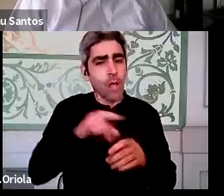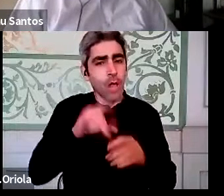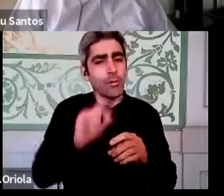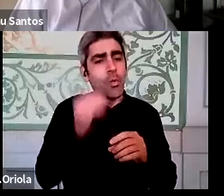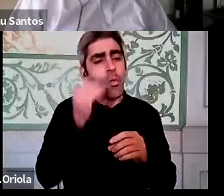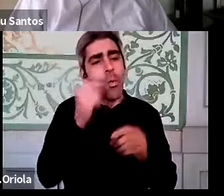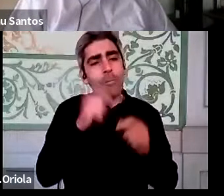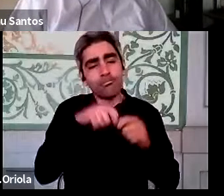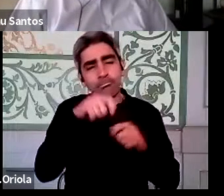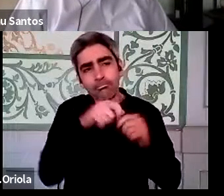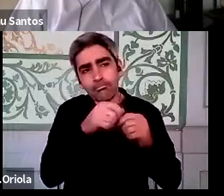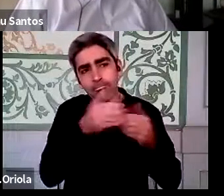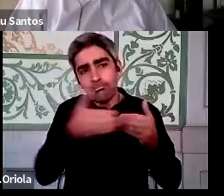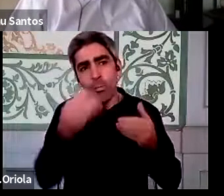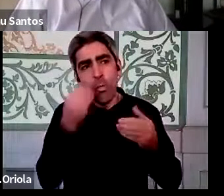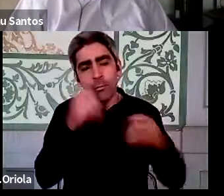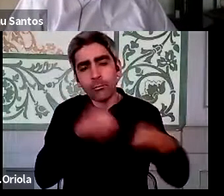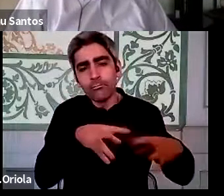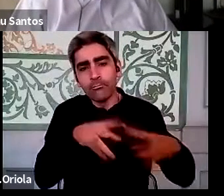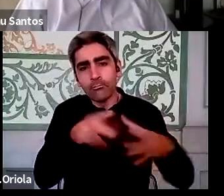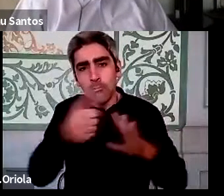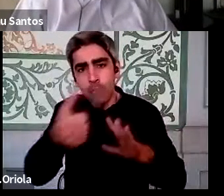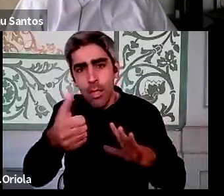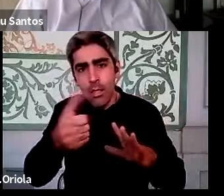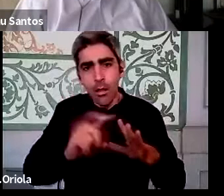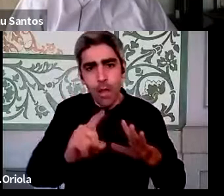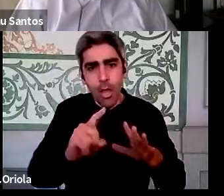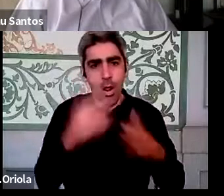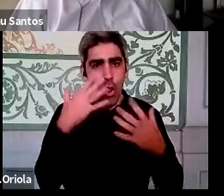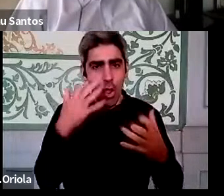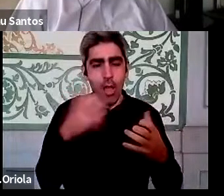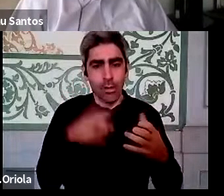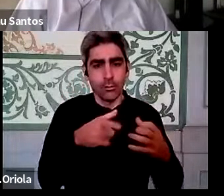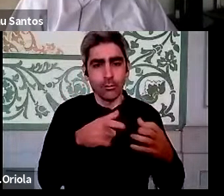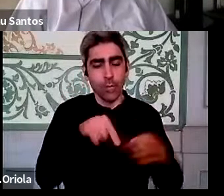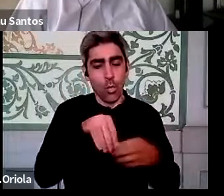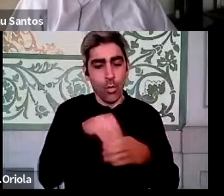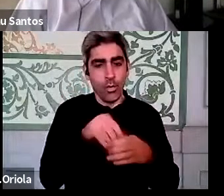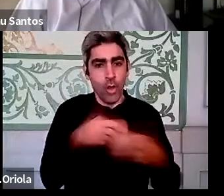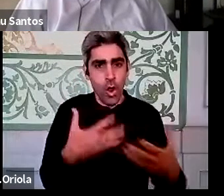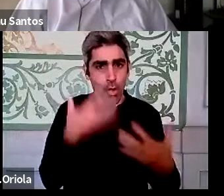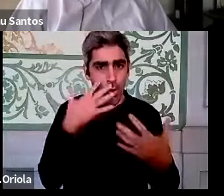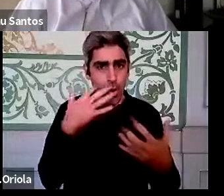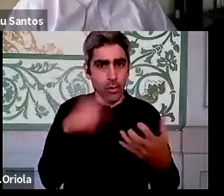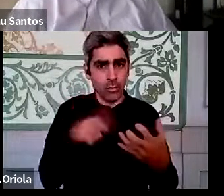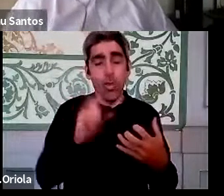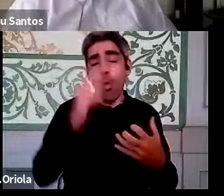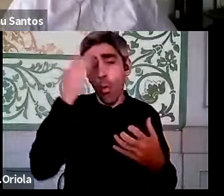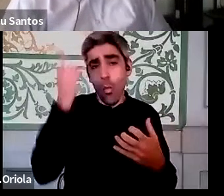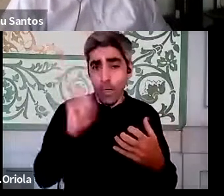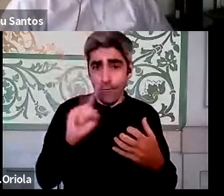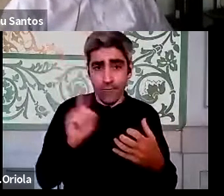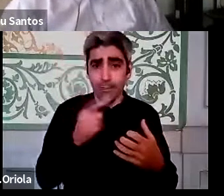eficiência dos processos desenvolvidos e aquilo que estamos a verificar é que efetivamente neste contexto, embora não seja fácil perceber